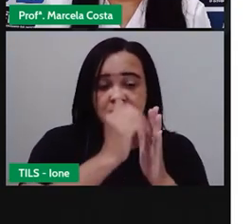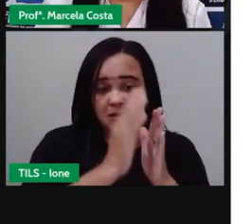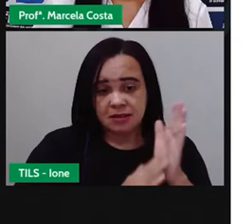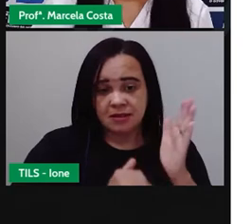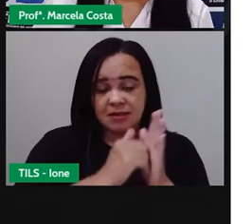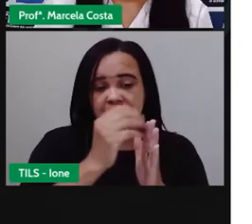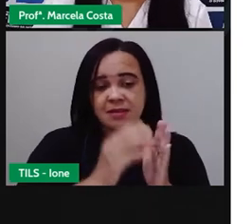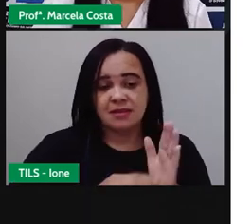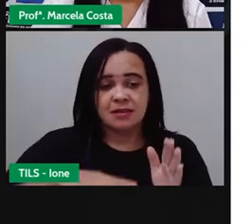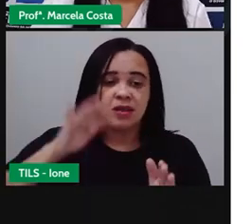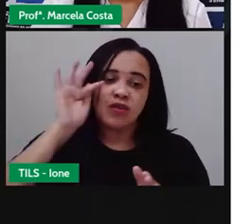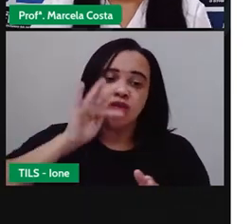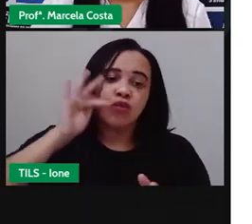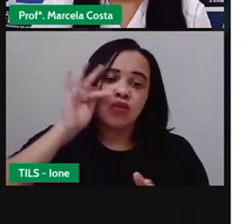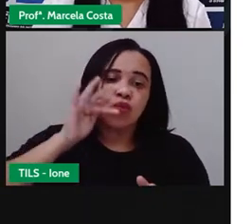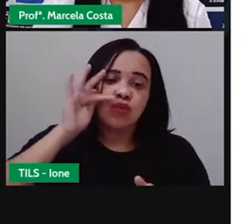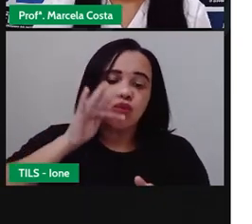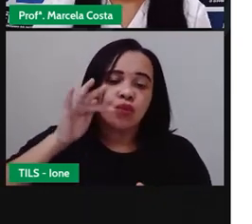jabuticaba.